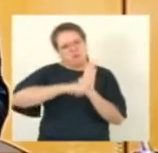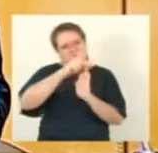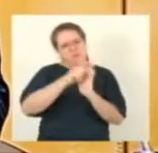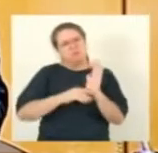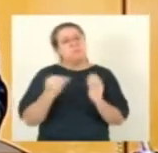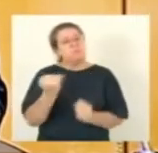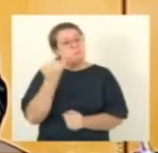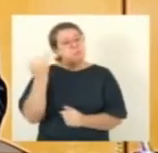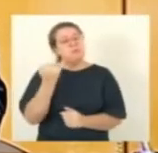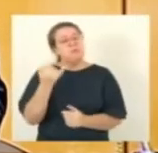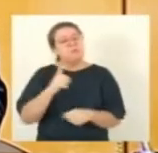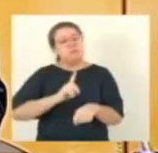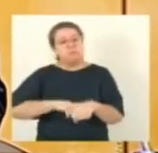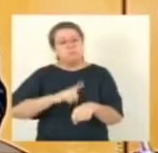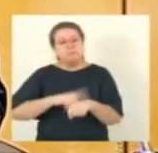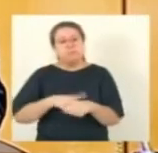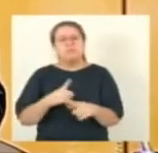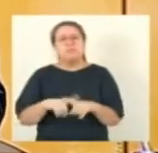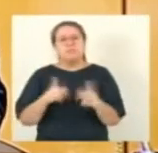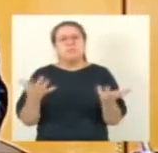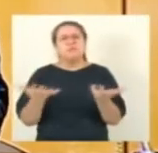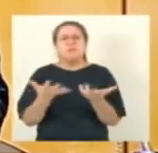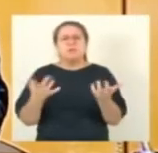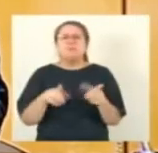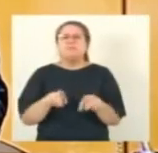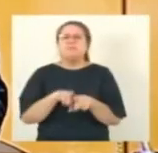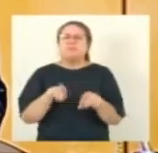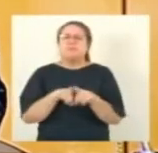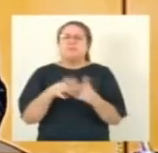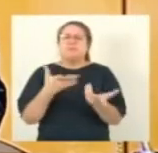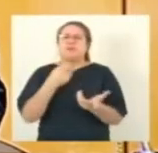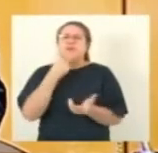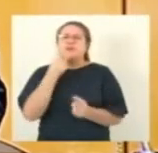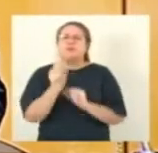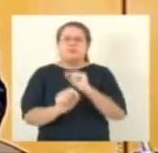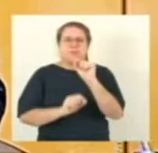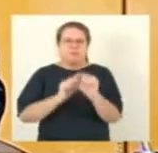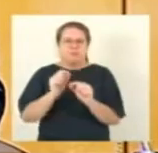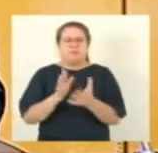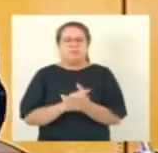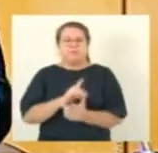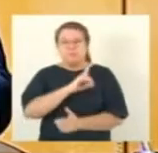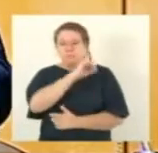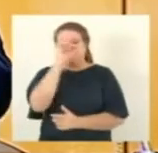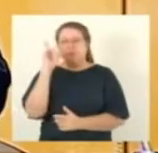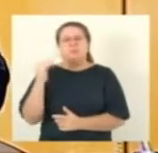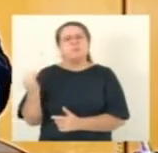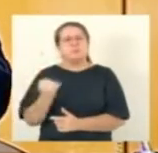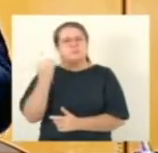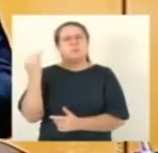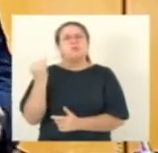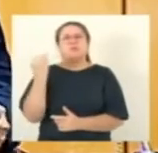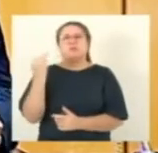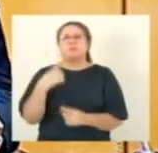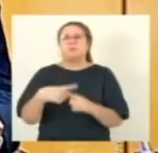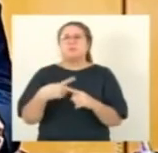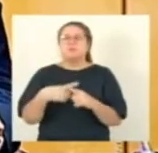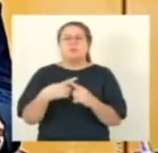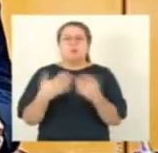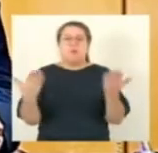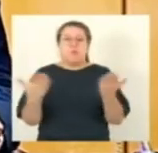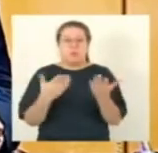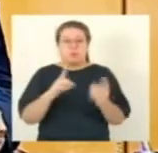momento mas eu também quero fazer aqui uma uma fala de um dia tão importante que é hoje hoje é o dia